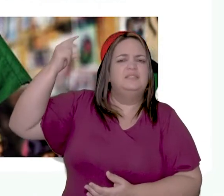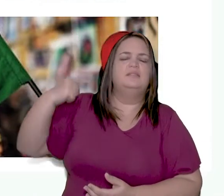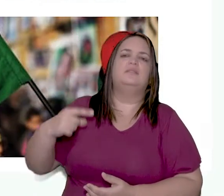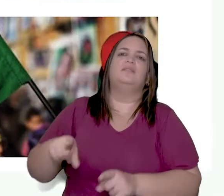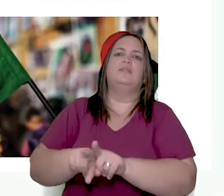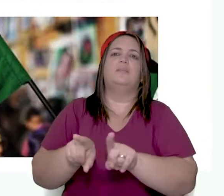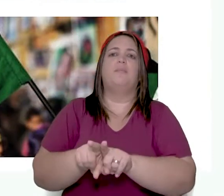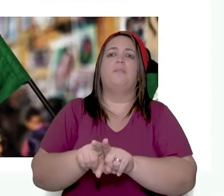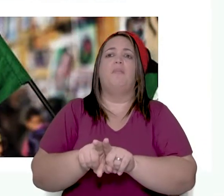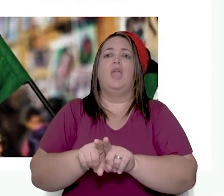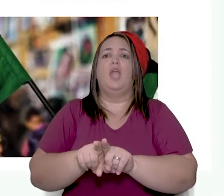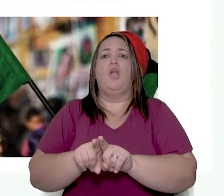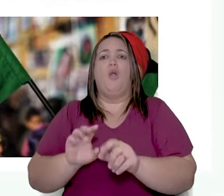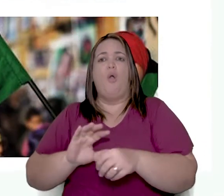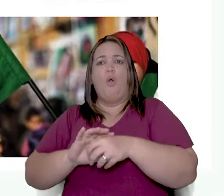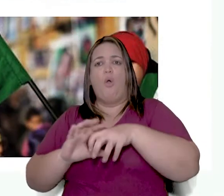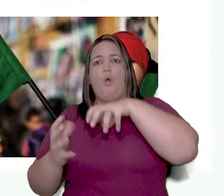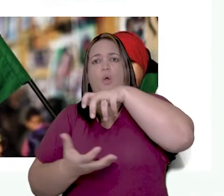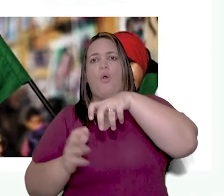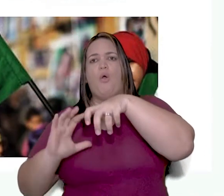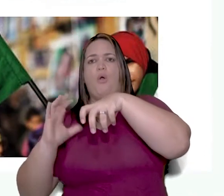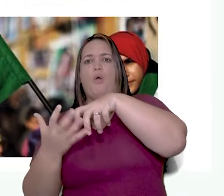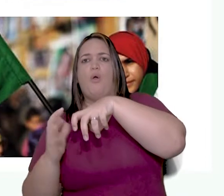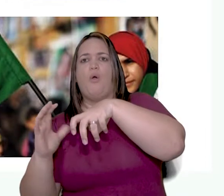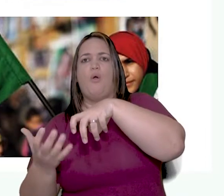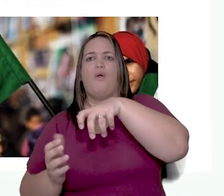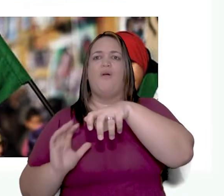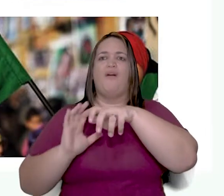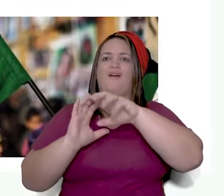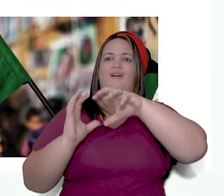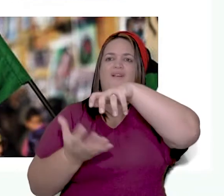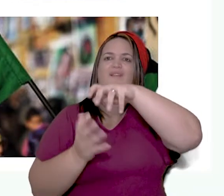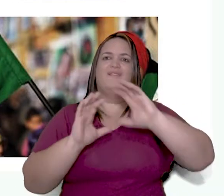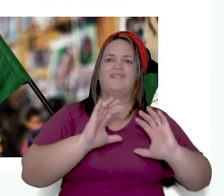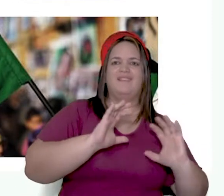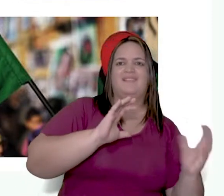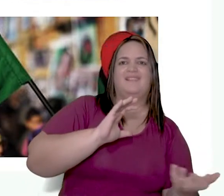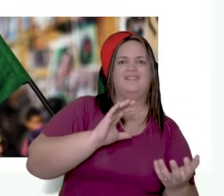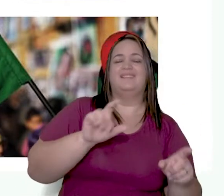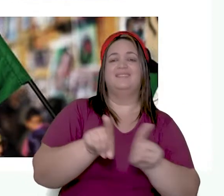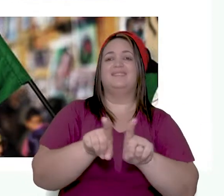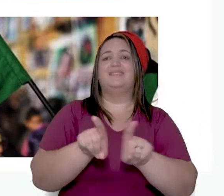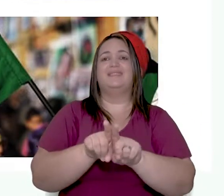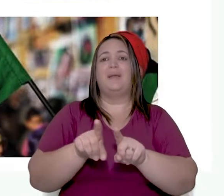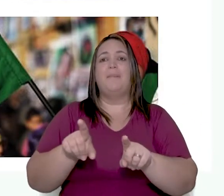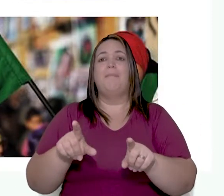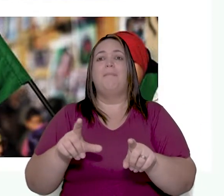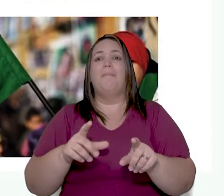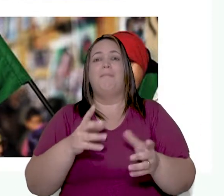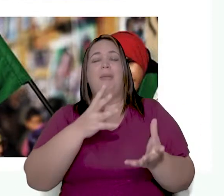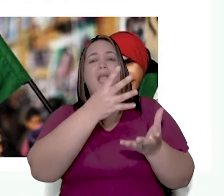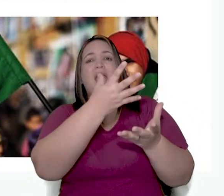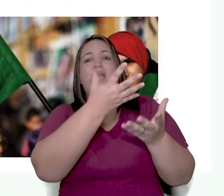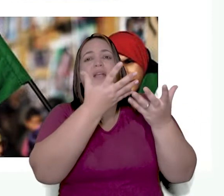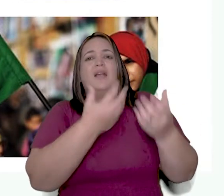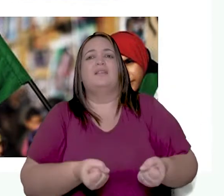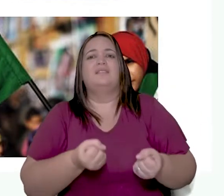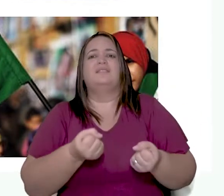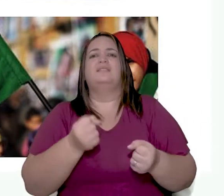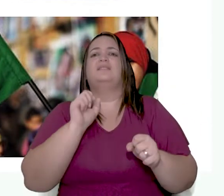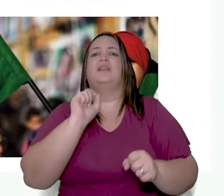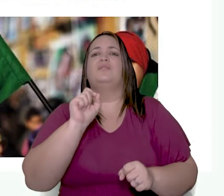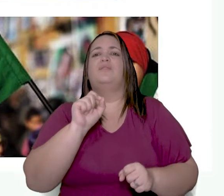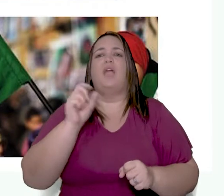ligações milenares, não só com o Oriente Médio, como também com a